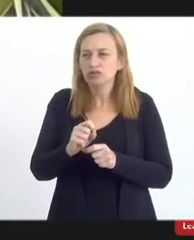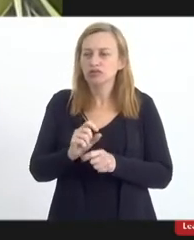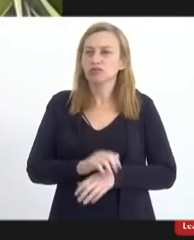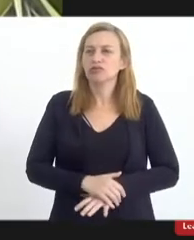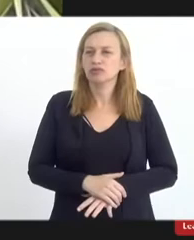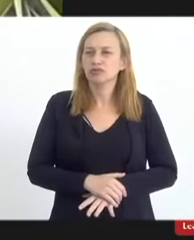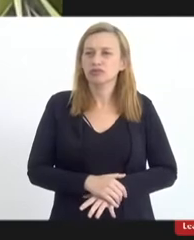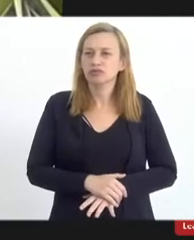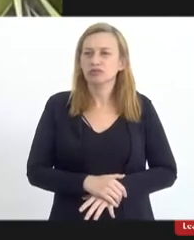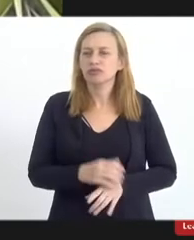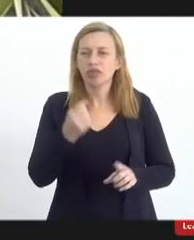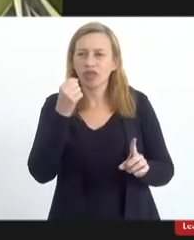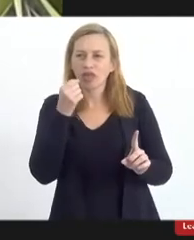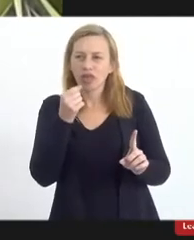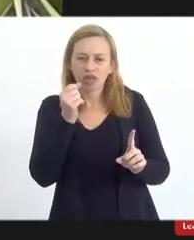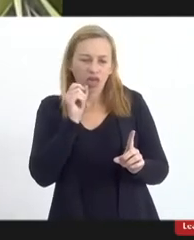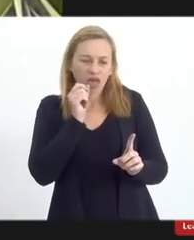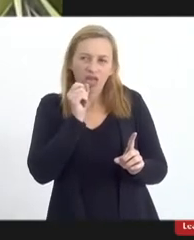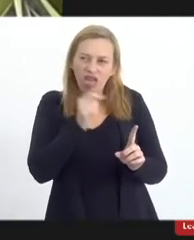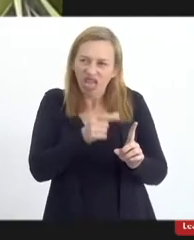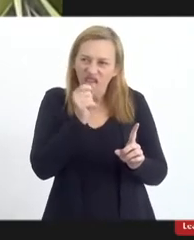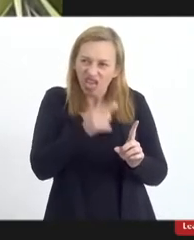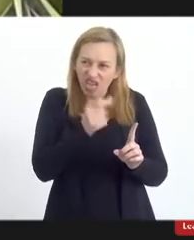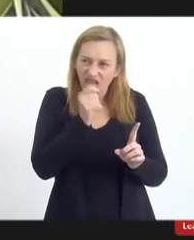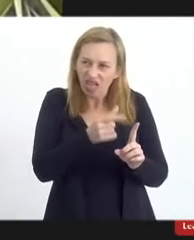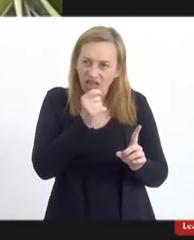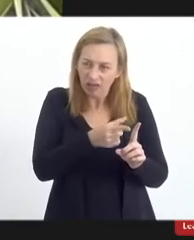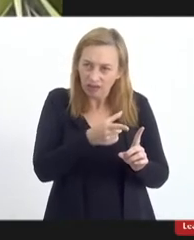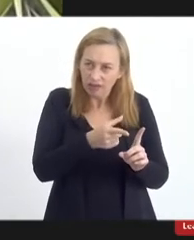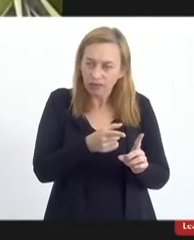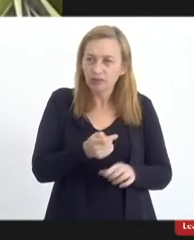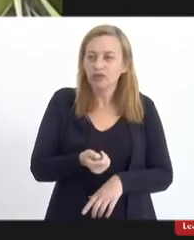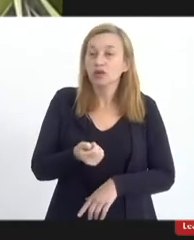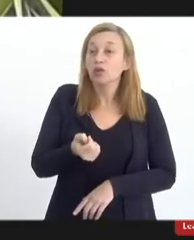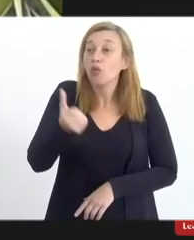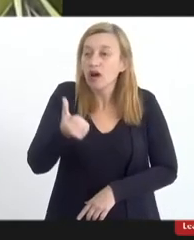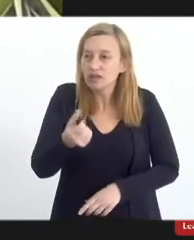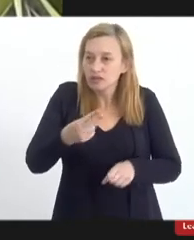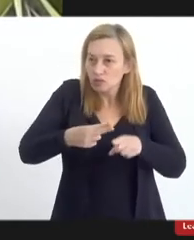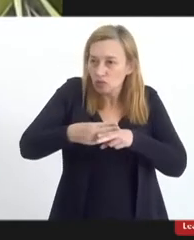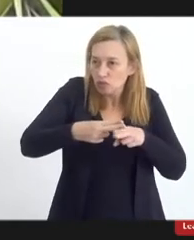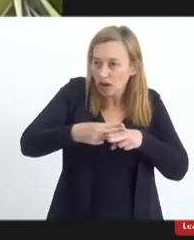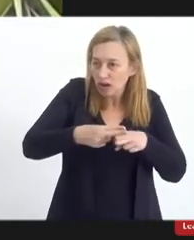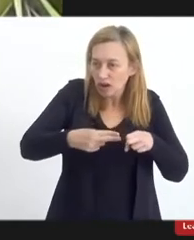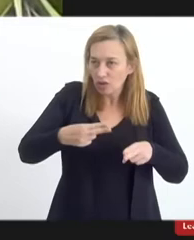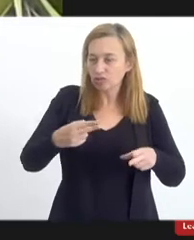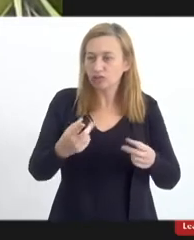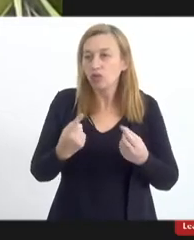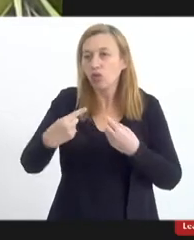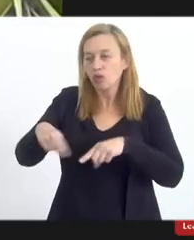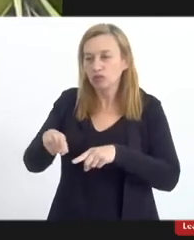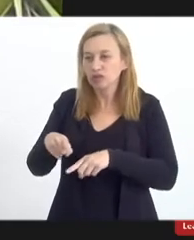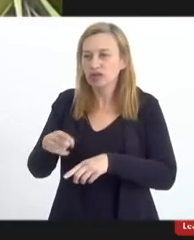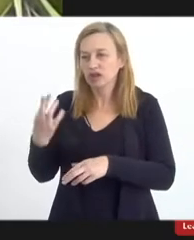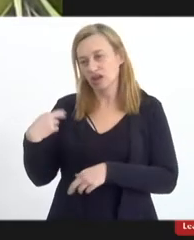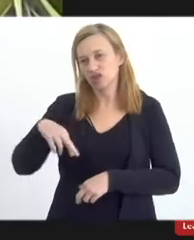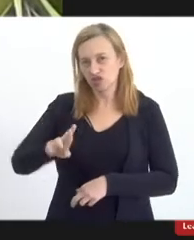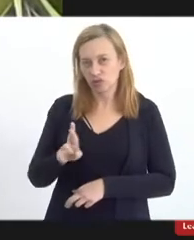verbalmente, quase fisicamente com um facão, por intolerância religiosa.